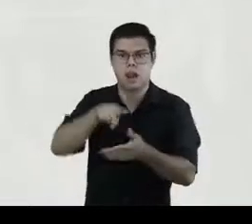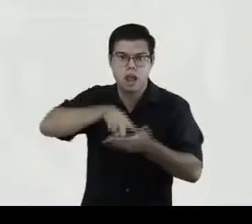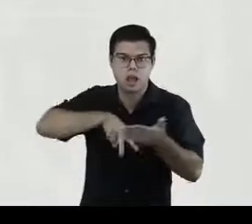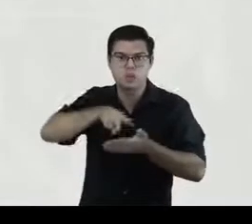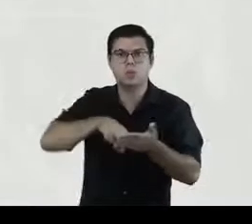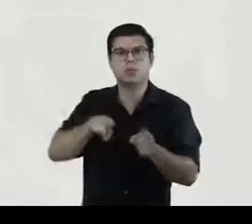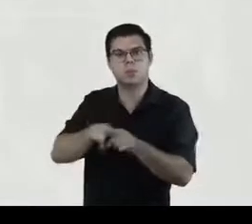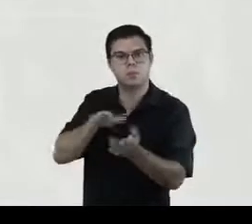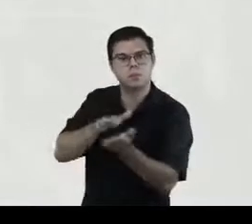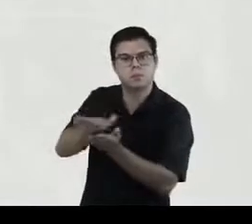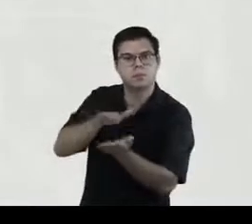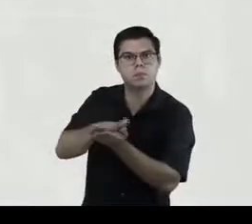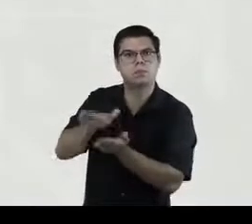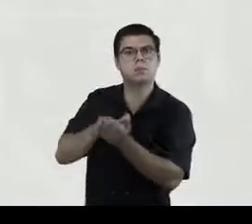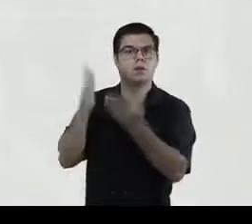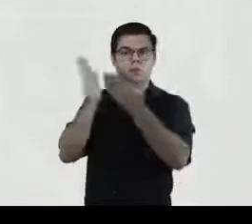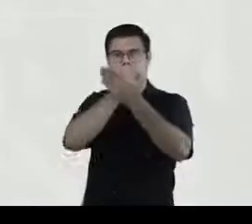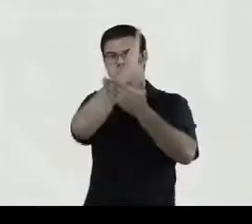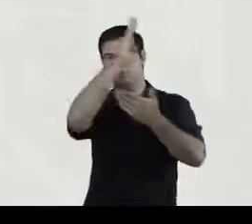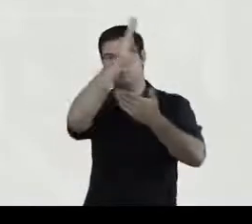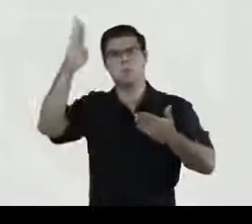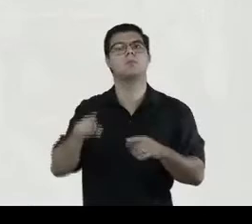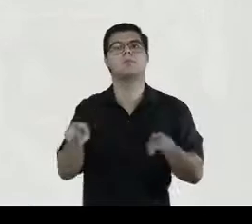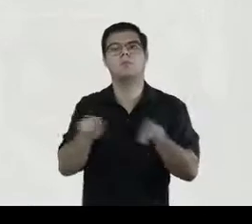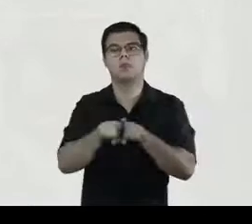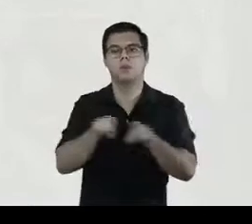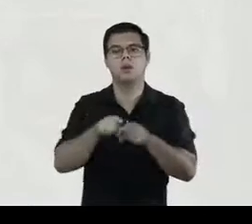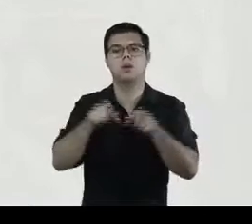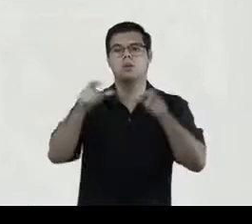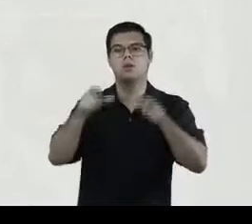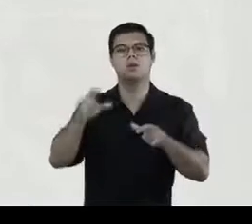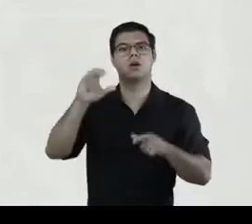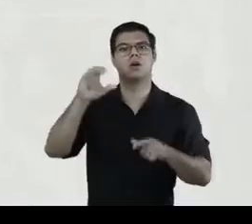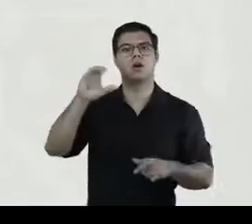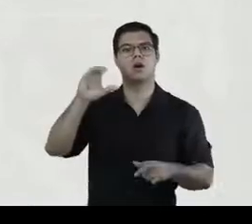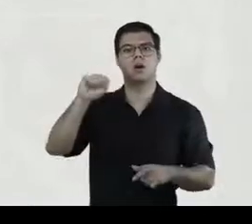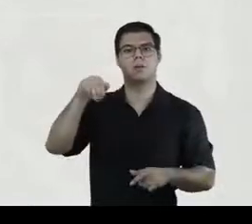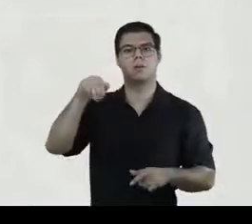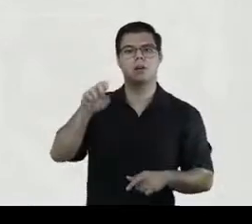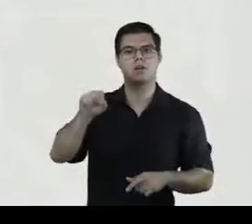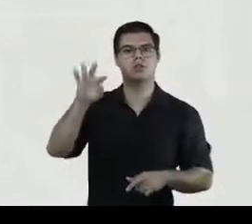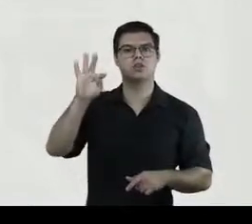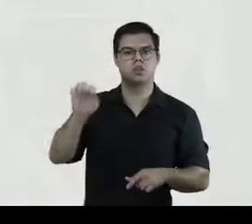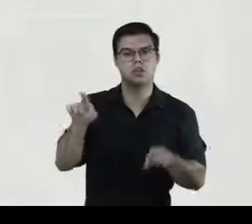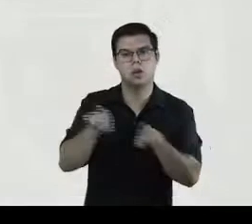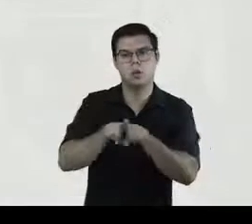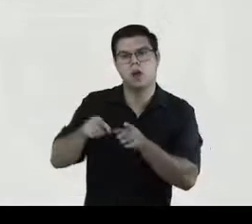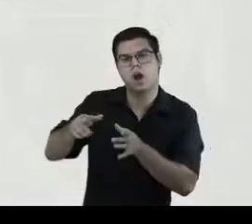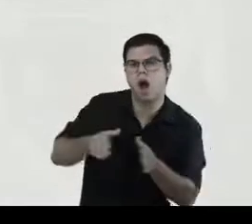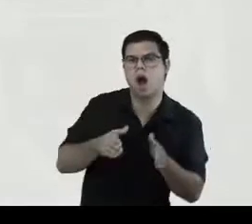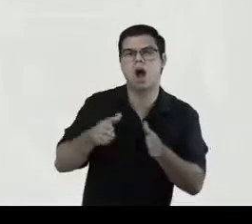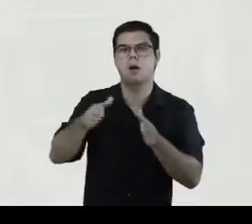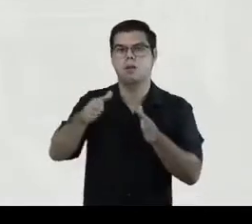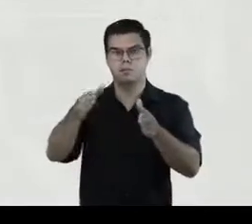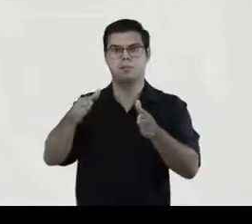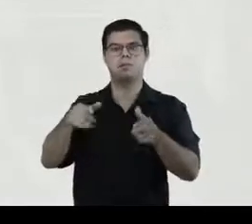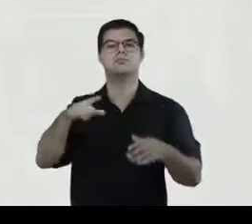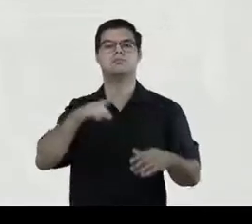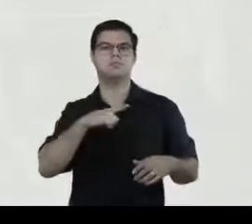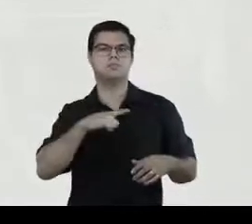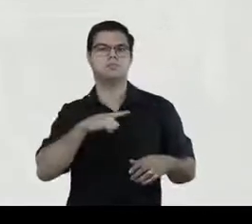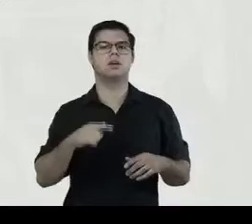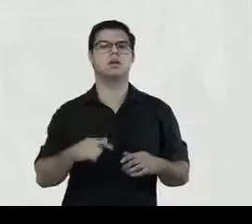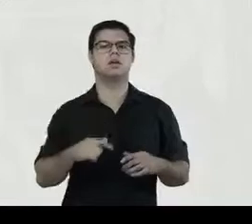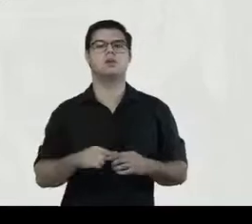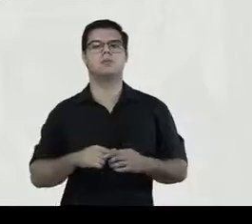e foi bolsista de projeto temático da FAPESP com o trabalho Caminhos do Romance no Brasil, também da Fundação Duques de